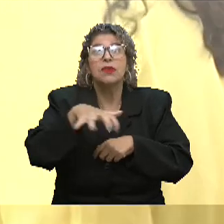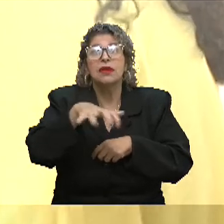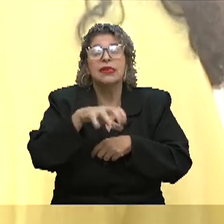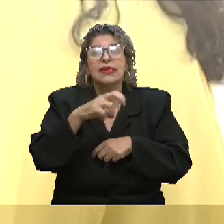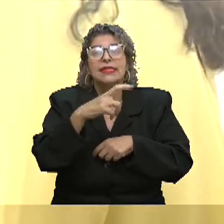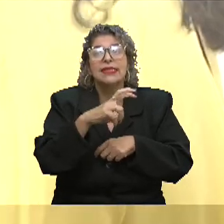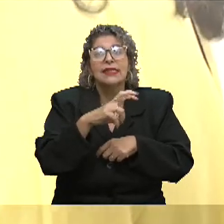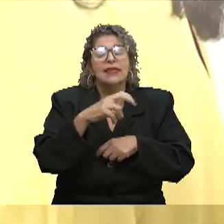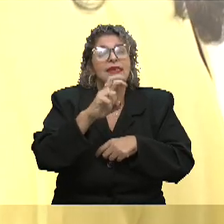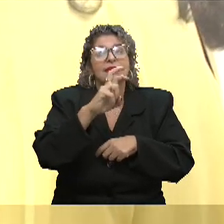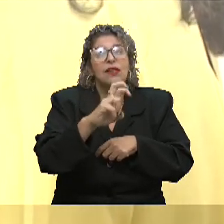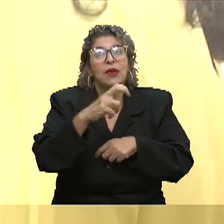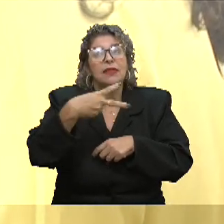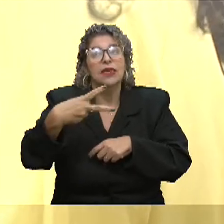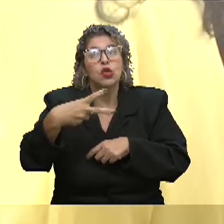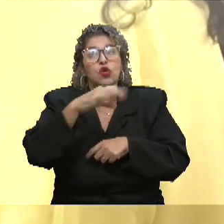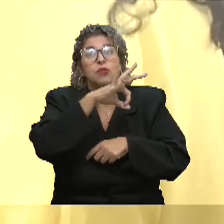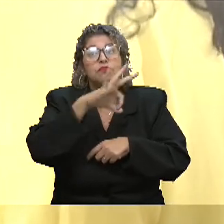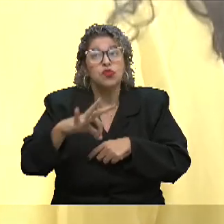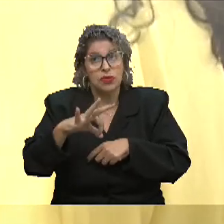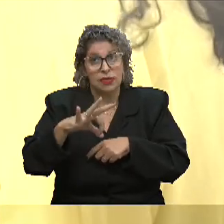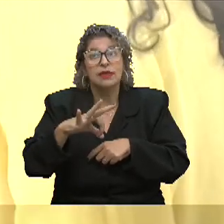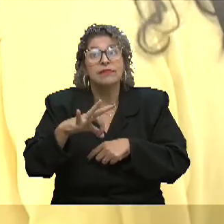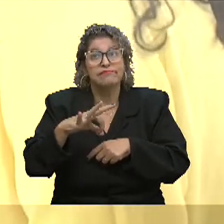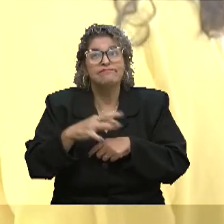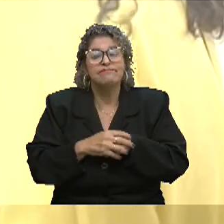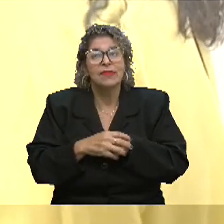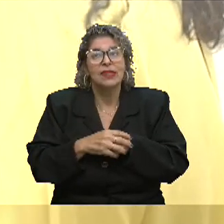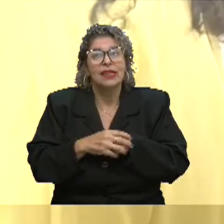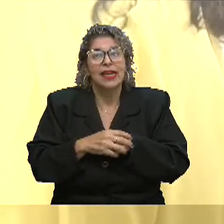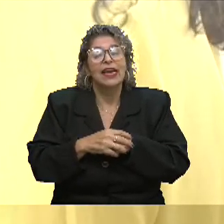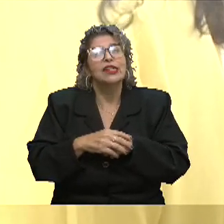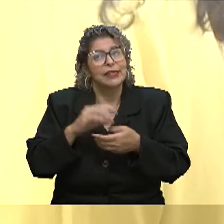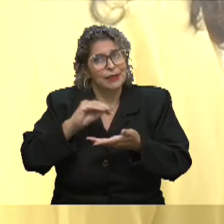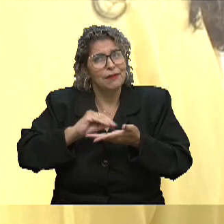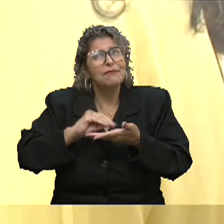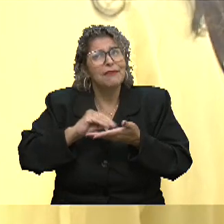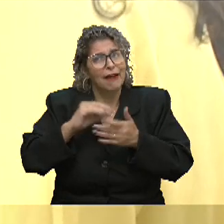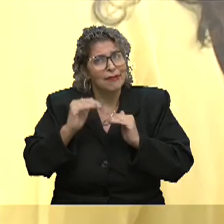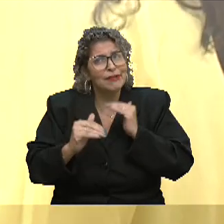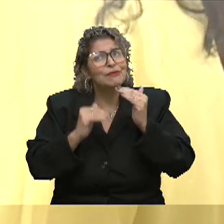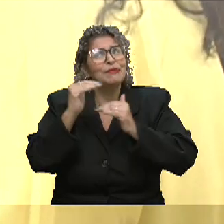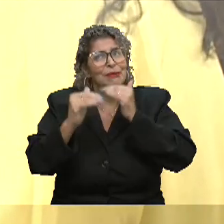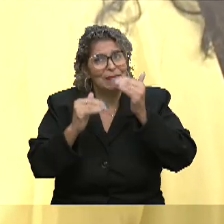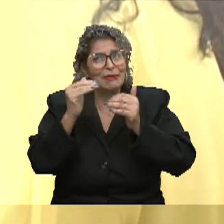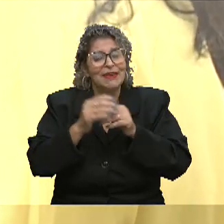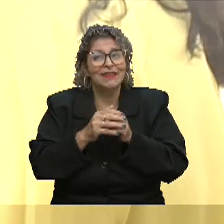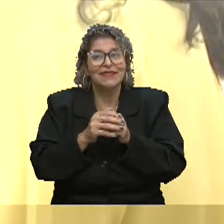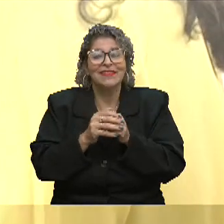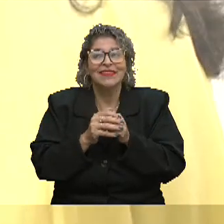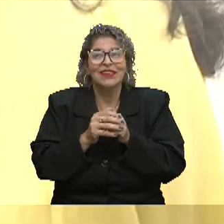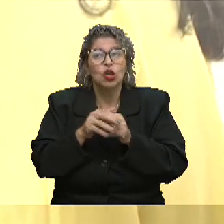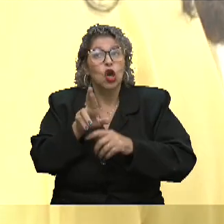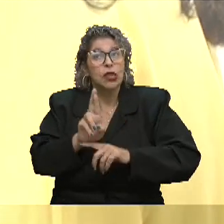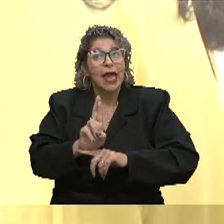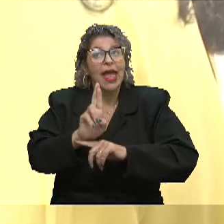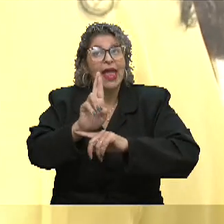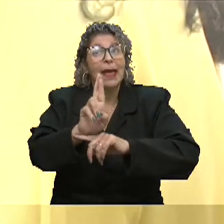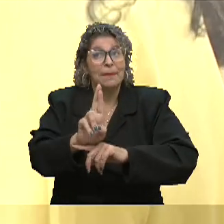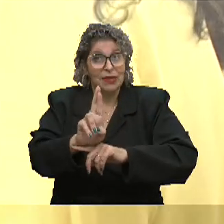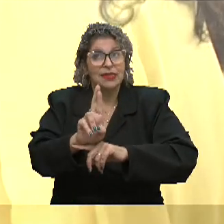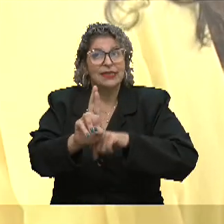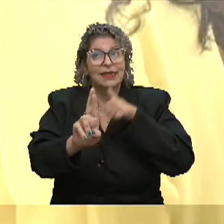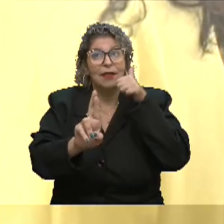52%. Então, gente ainda está muito à margem desse processo. Quando a gente fala em representatividade